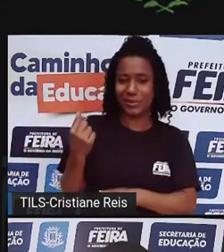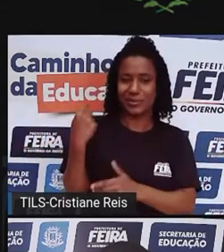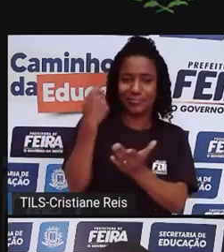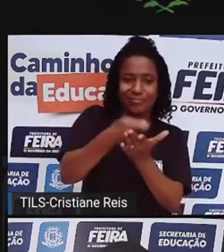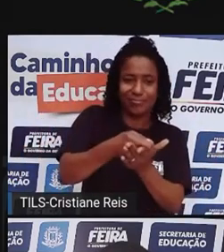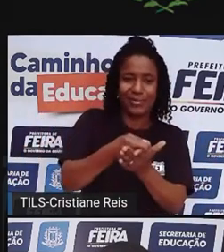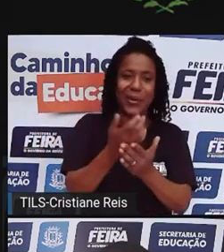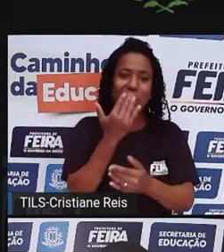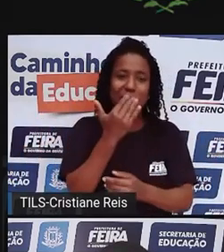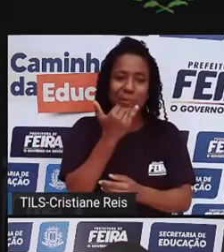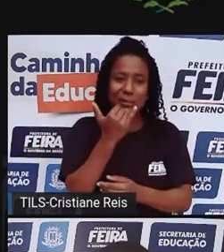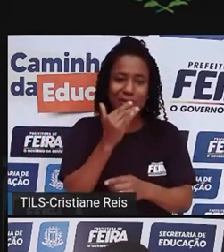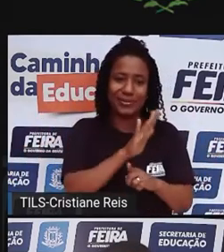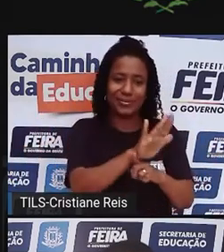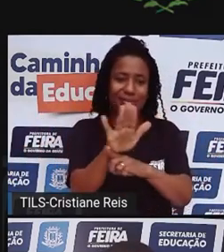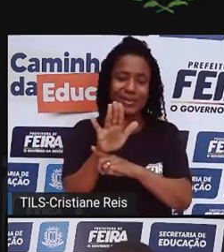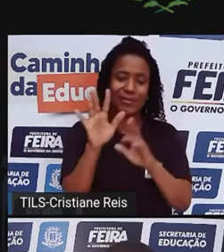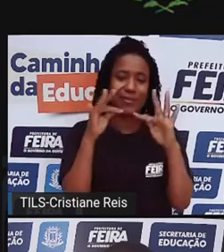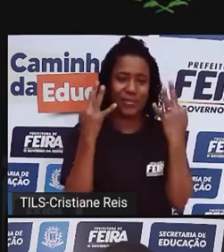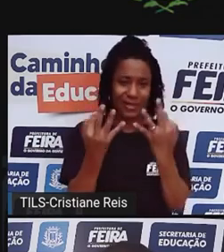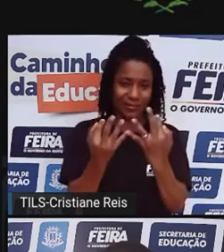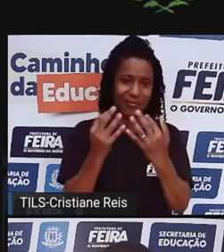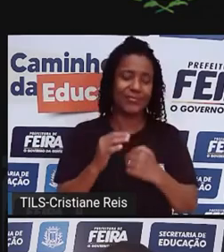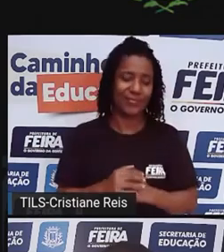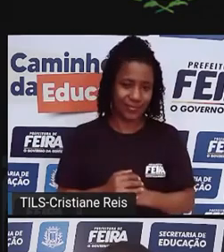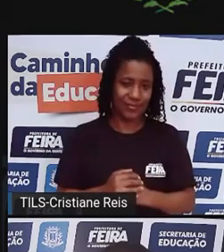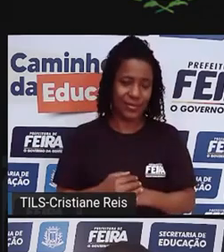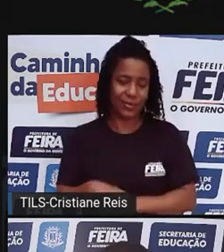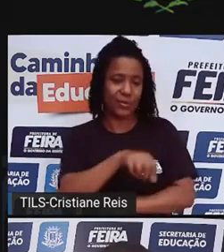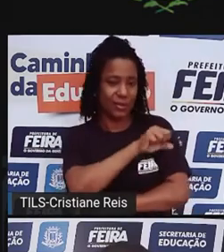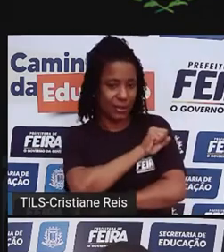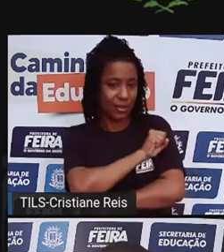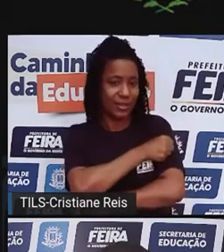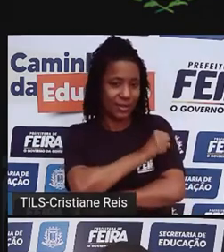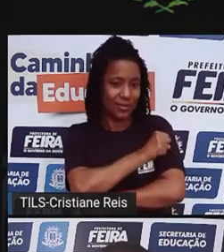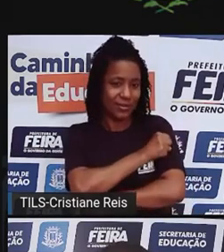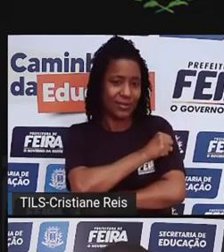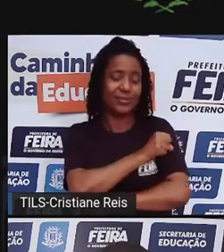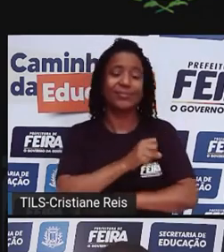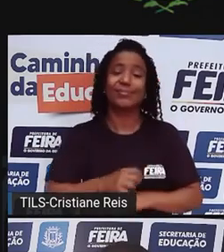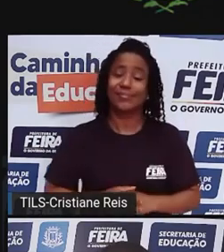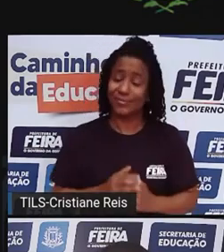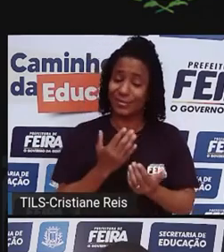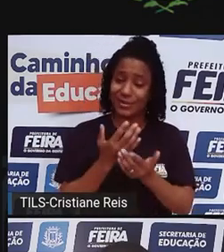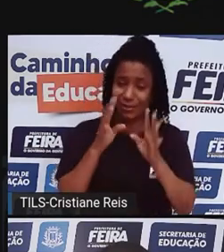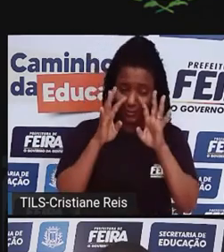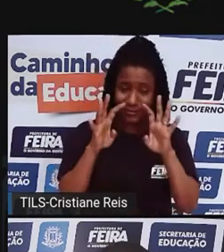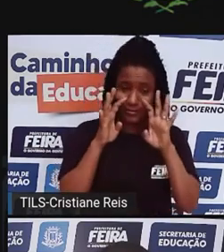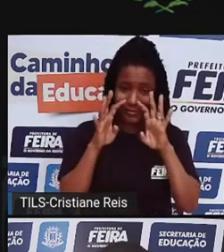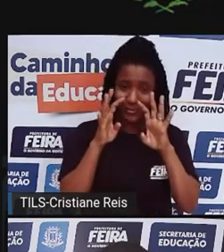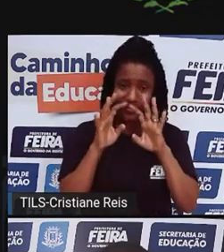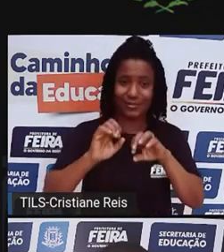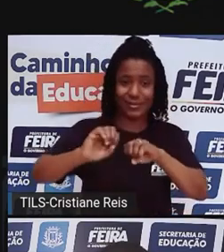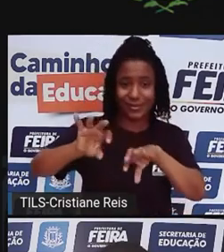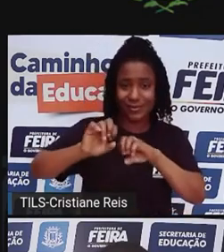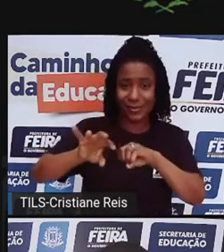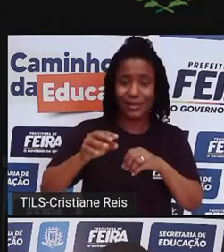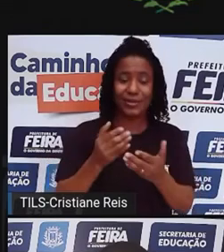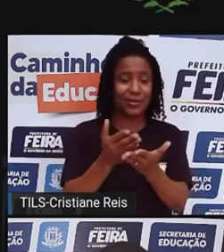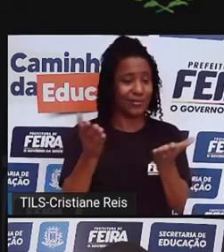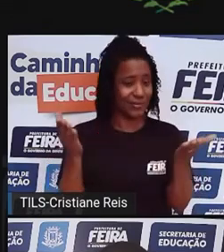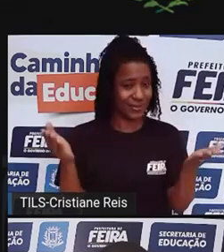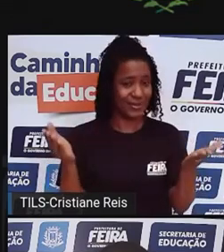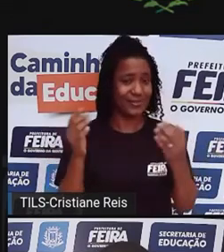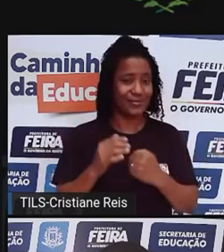do oitavo ano e tantos outros anos que vão assistir essa live, eu estou falando de vocês. As colonialidades